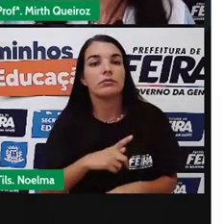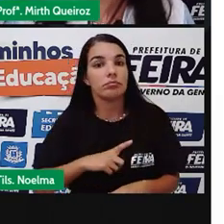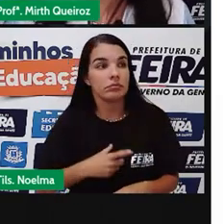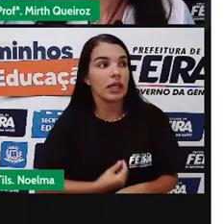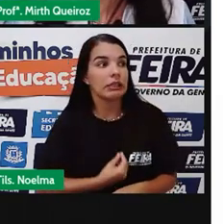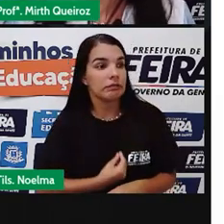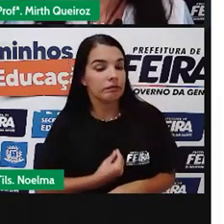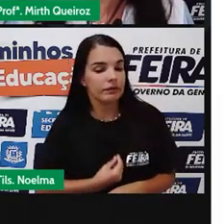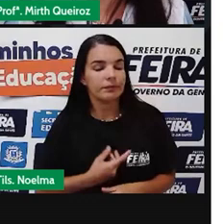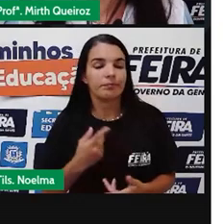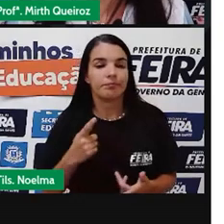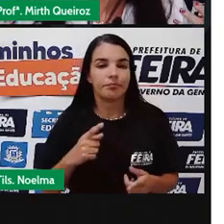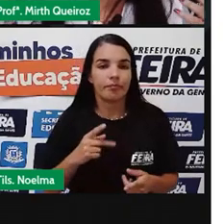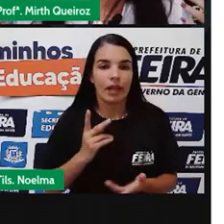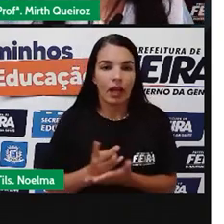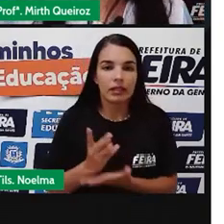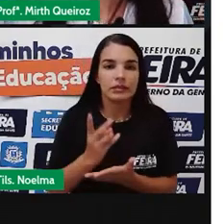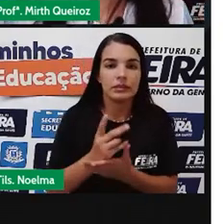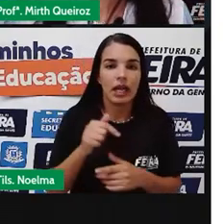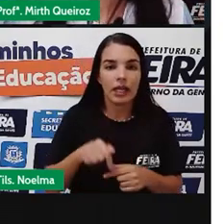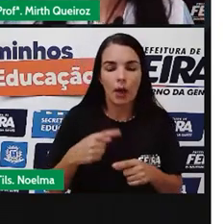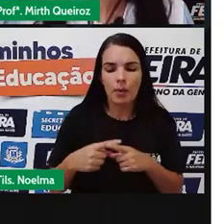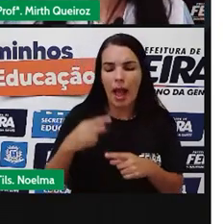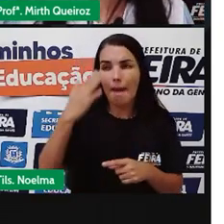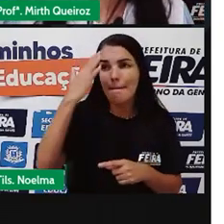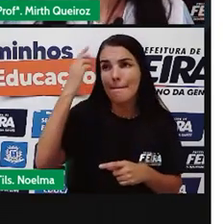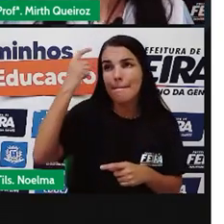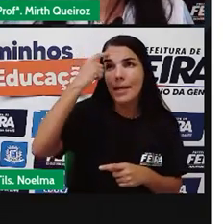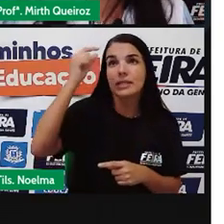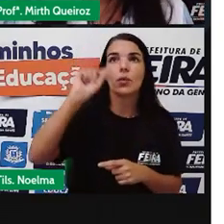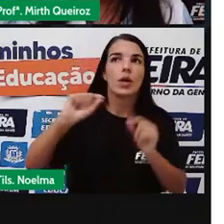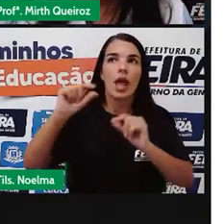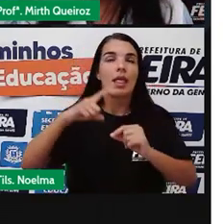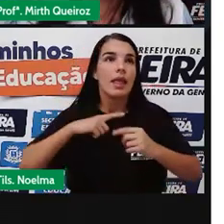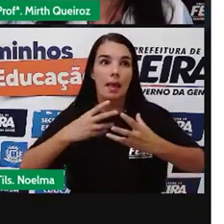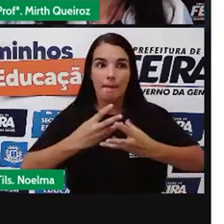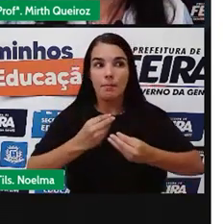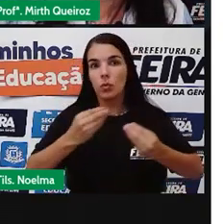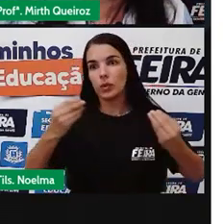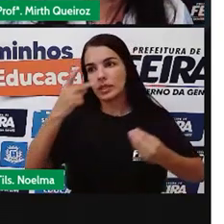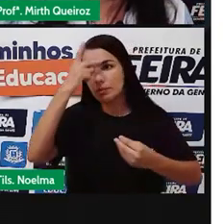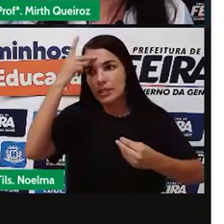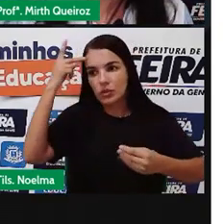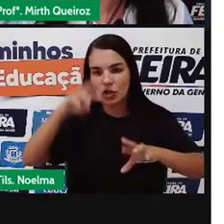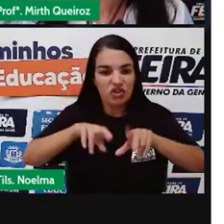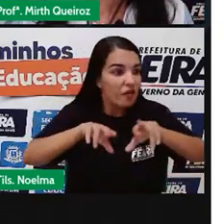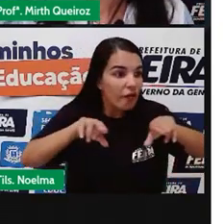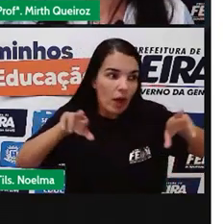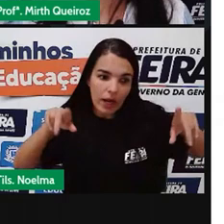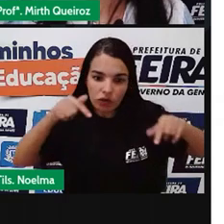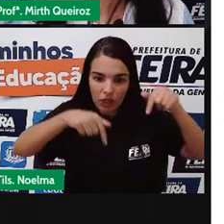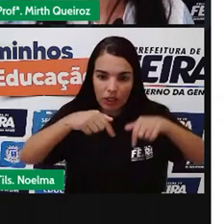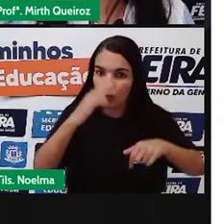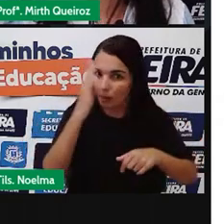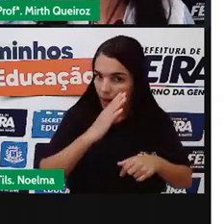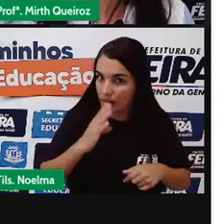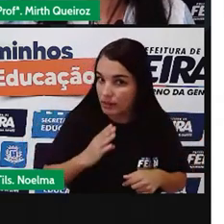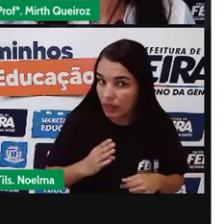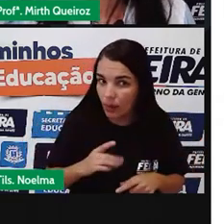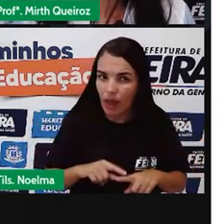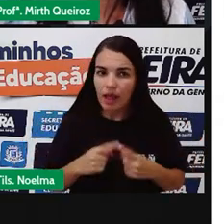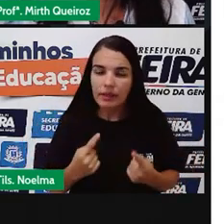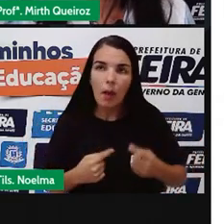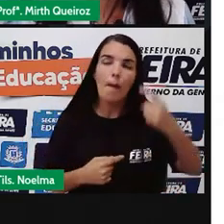A concepção, por se acreditar nessa diversidade cultural brasileira, por se ver, né? Se analisar a cultura brasileira, que é tão